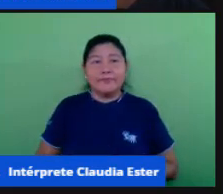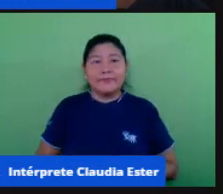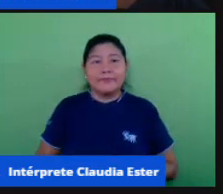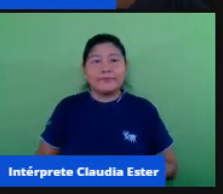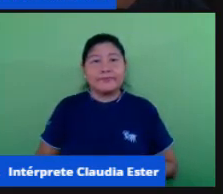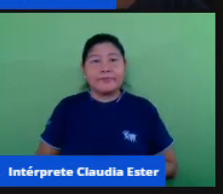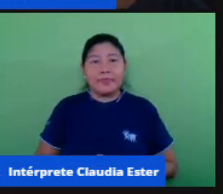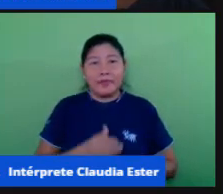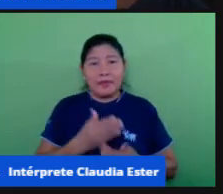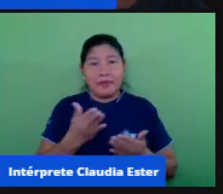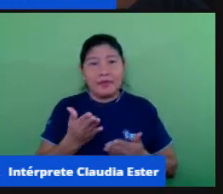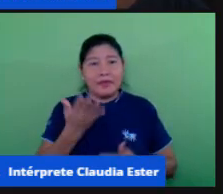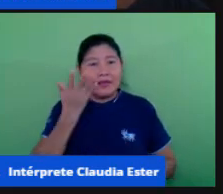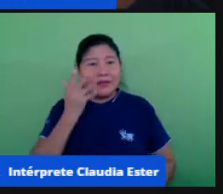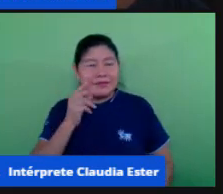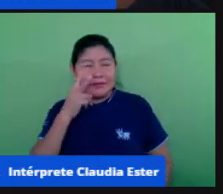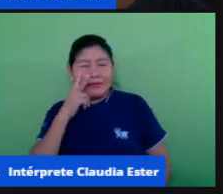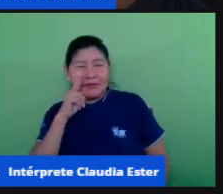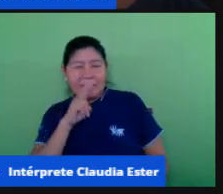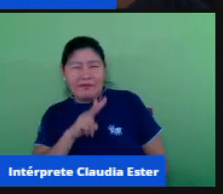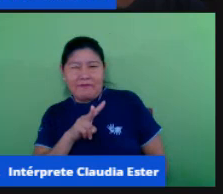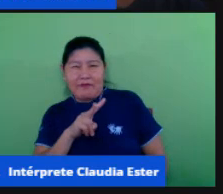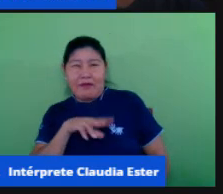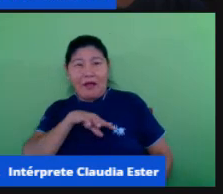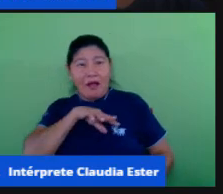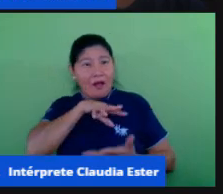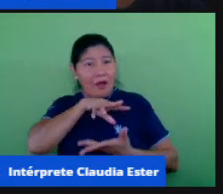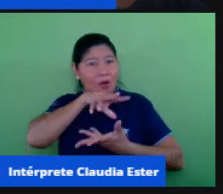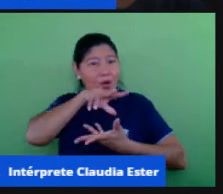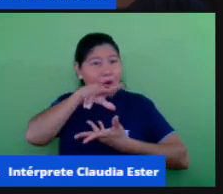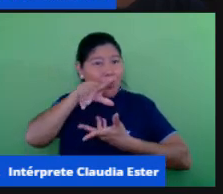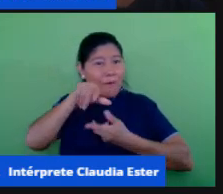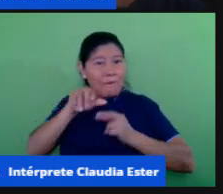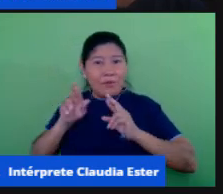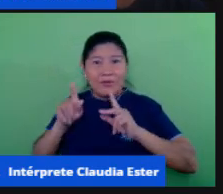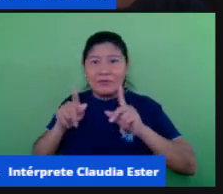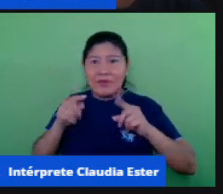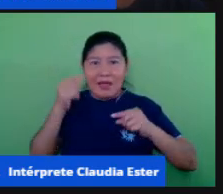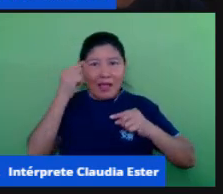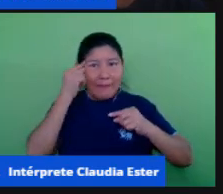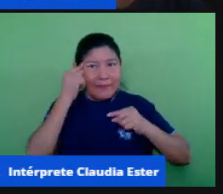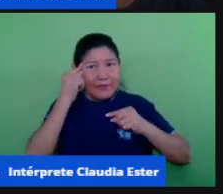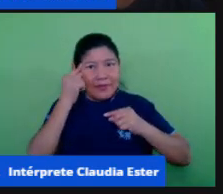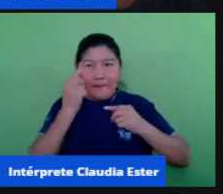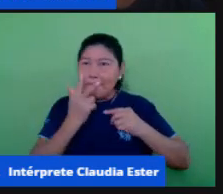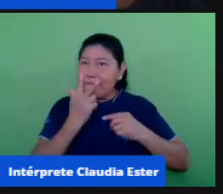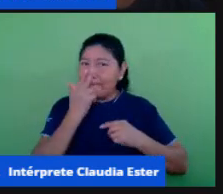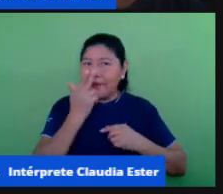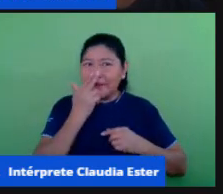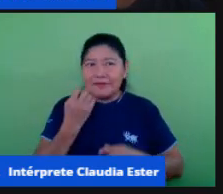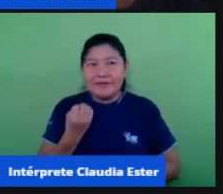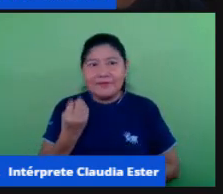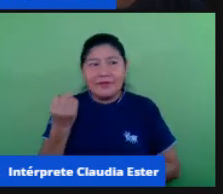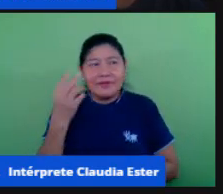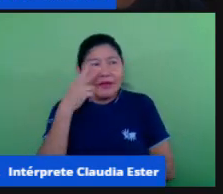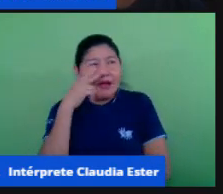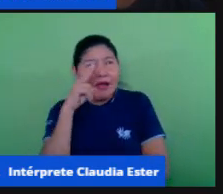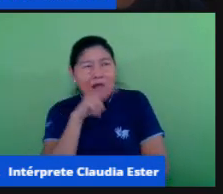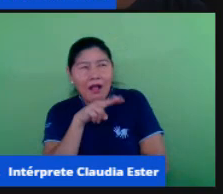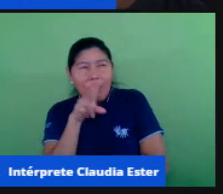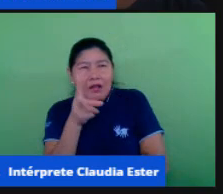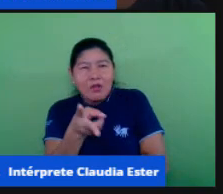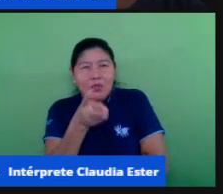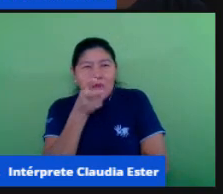então a criança vai vendo esse mundo né ela vai viajar nas imagens que você